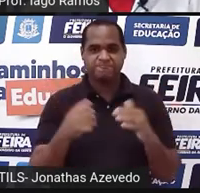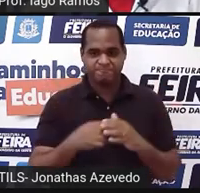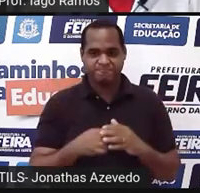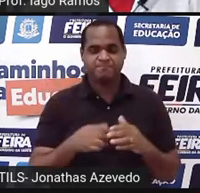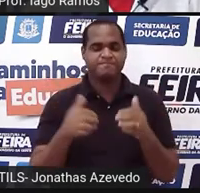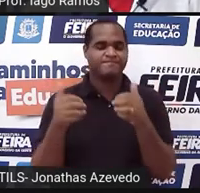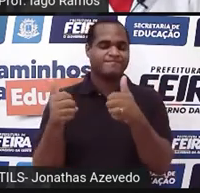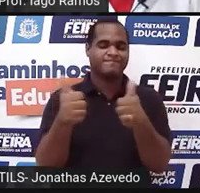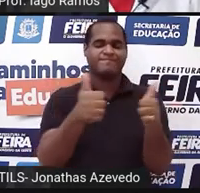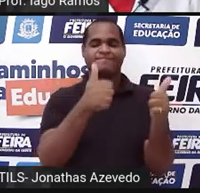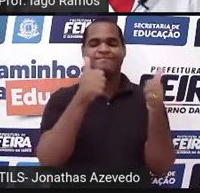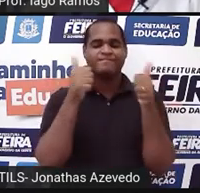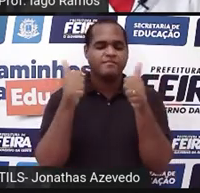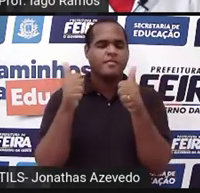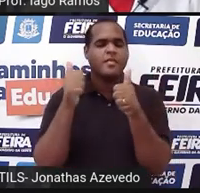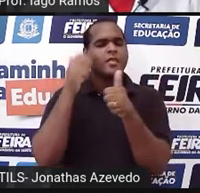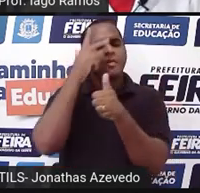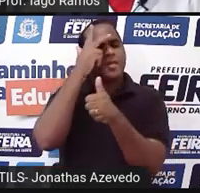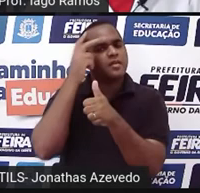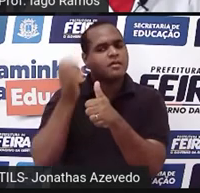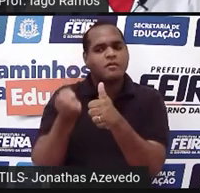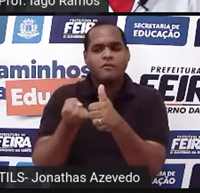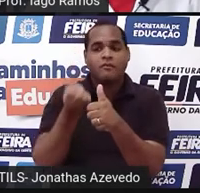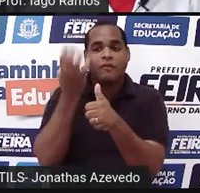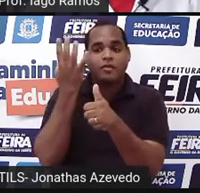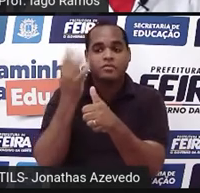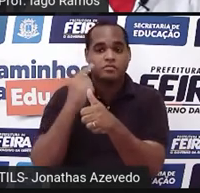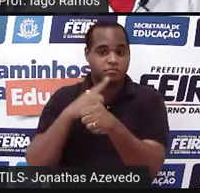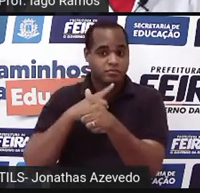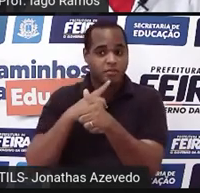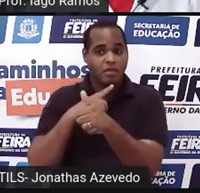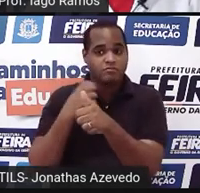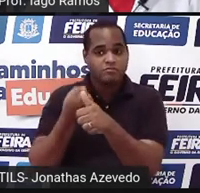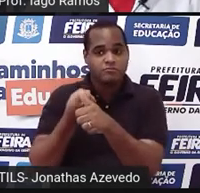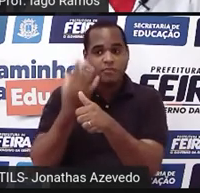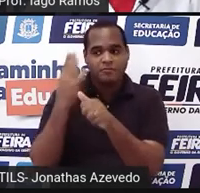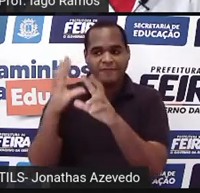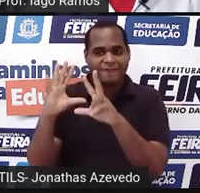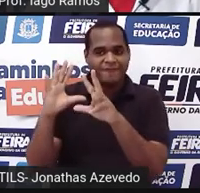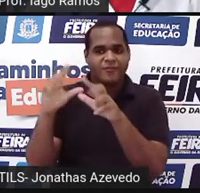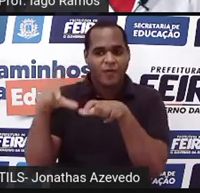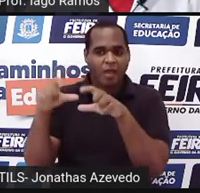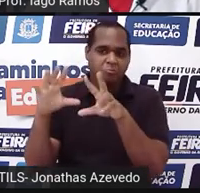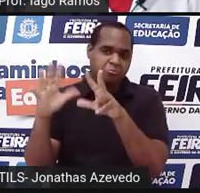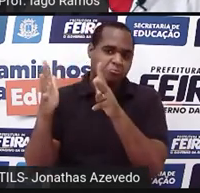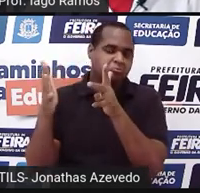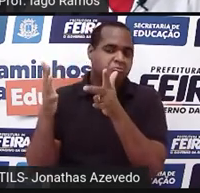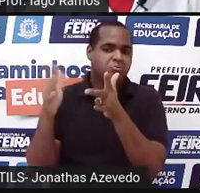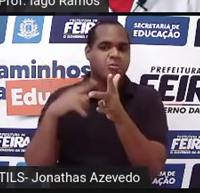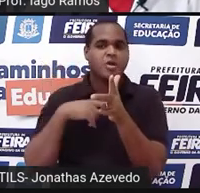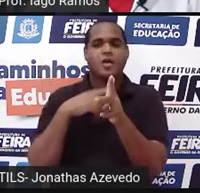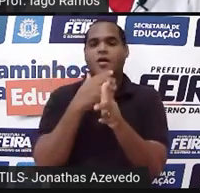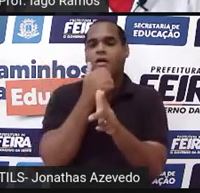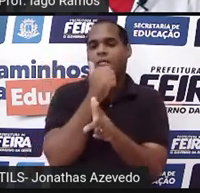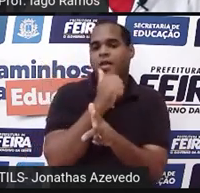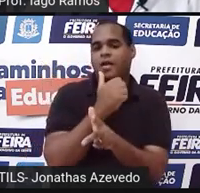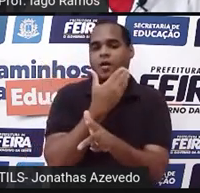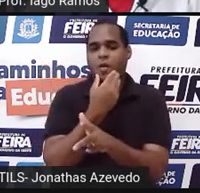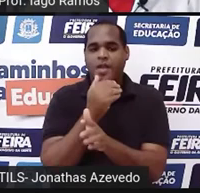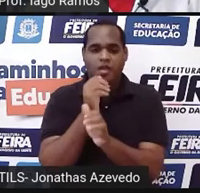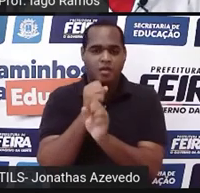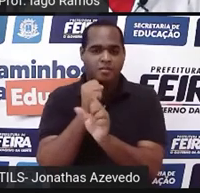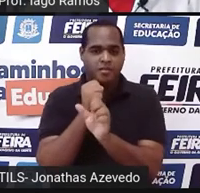Beleza. Quantas pessoas havia nesse evento? Tá? Junta a quantidade de homens com a de mulheres. Vai